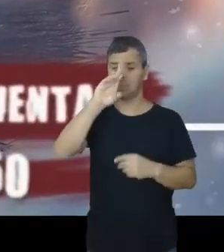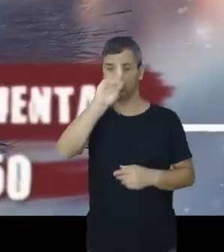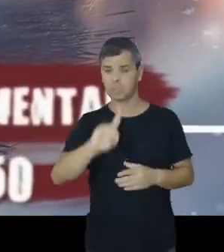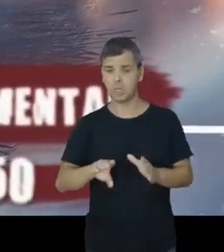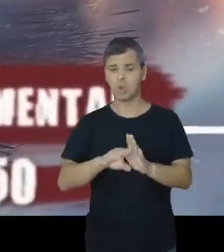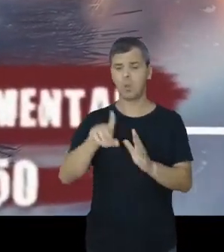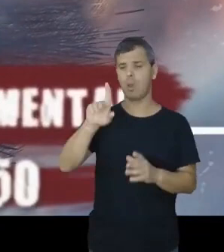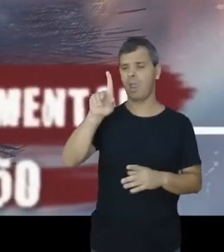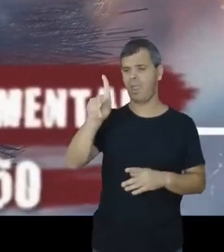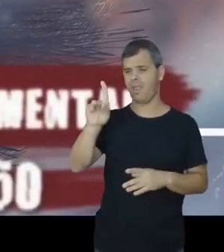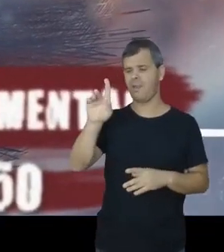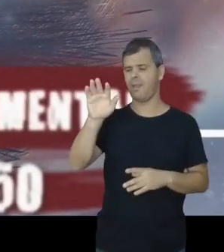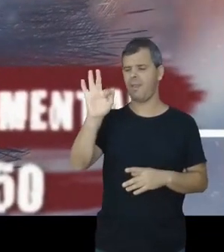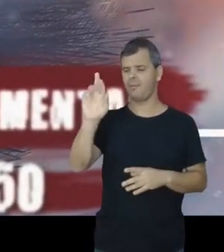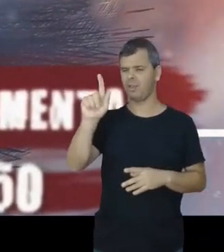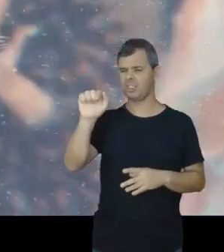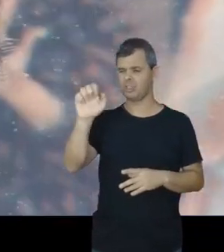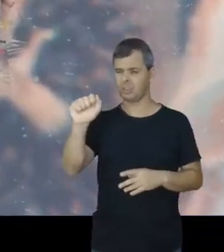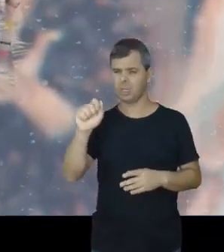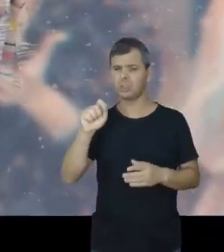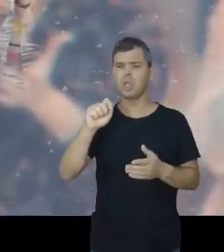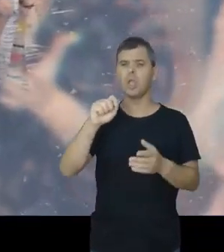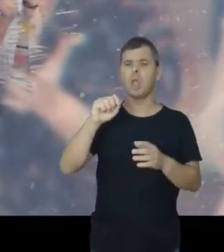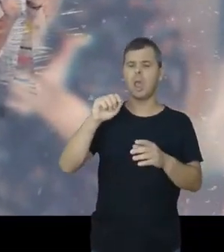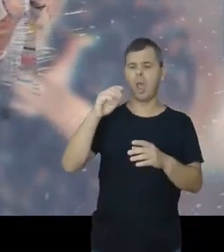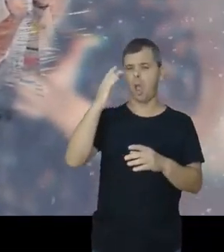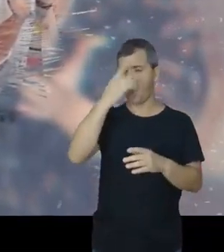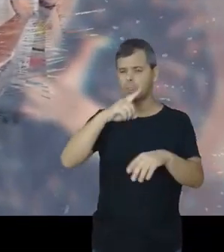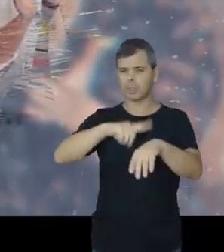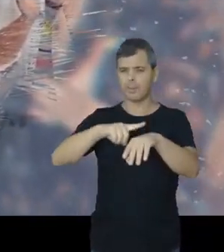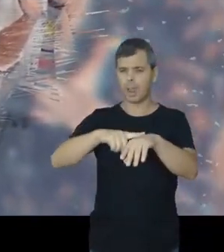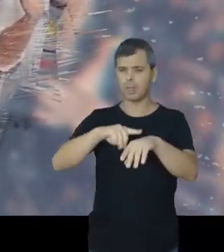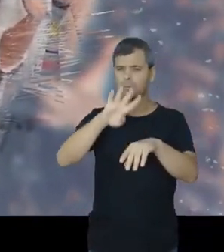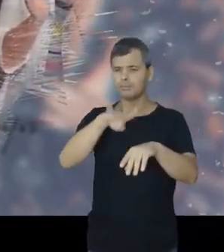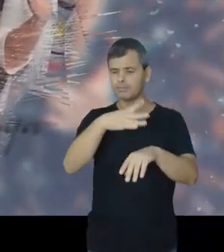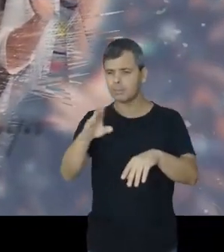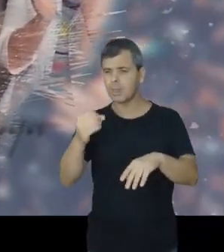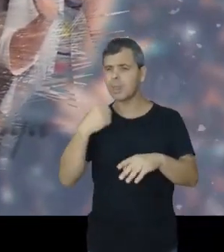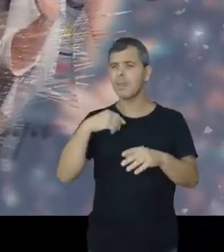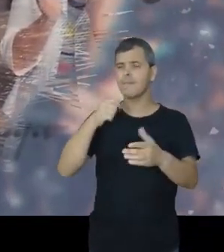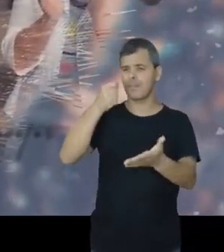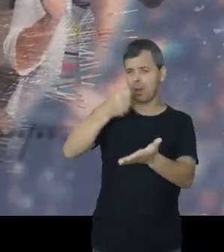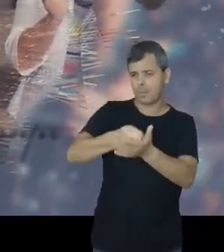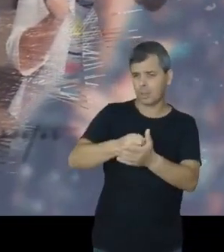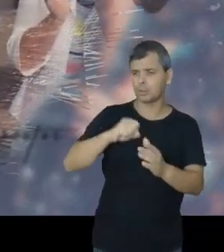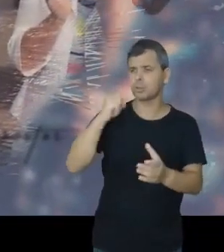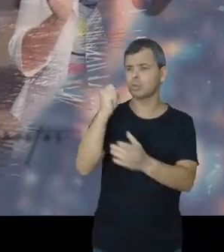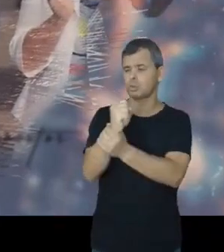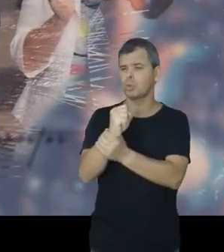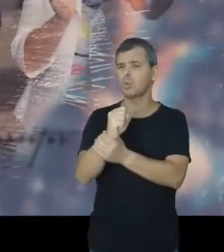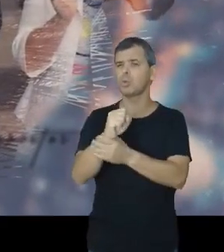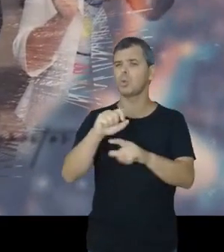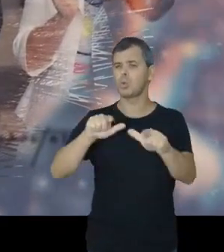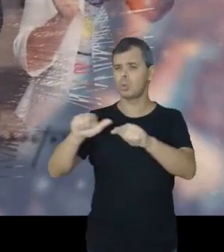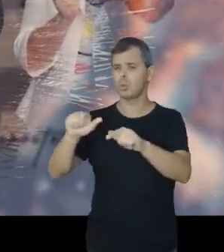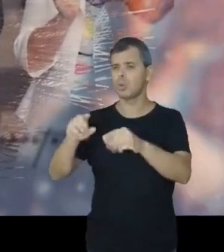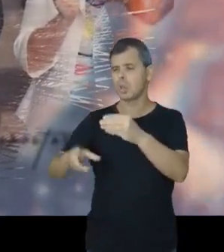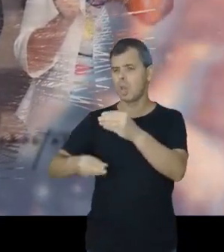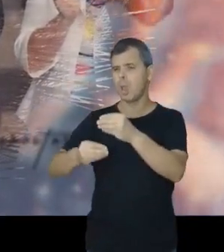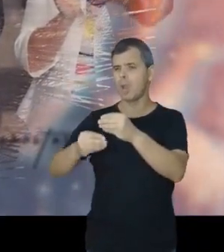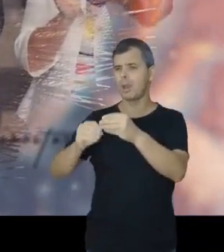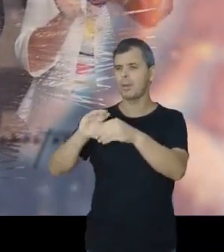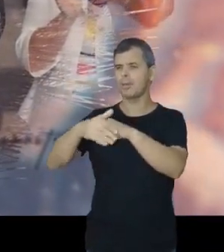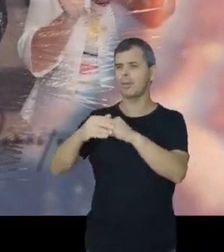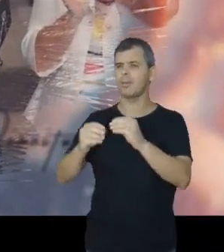como FGTS Jornada de trabalho fixada Pagamento de horas extras Seguro-desemprego Adicional noturno E